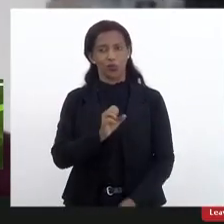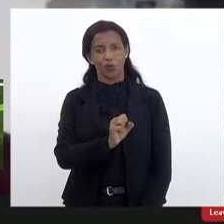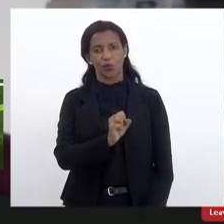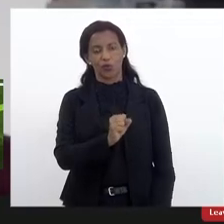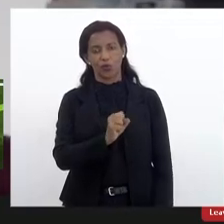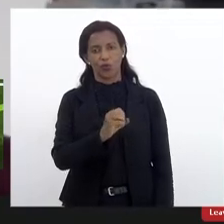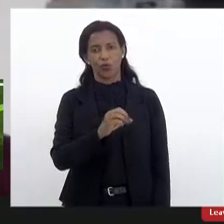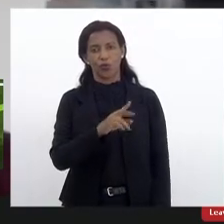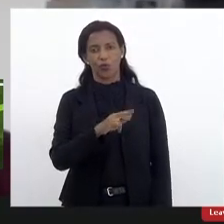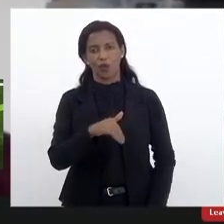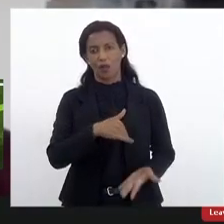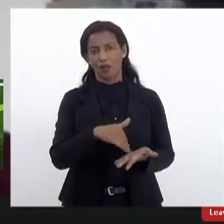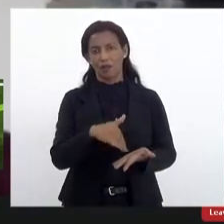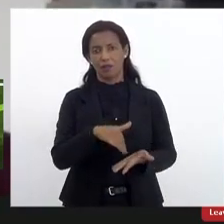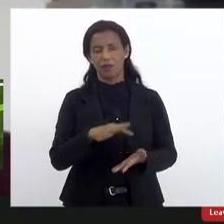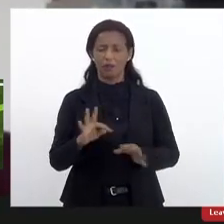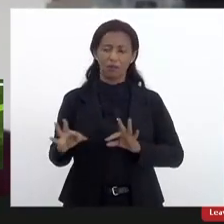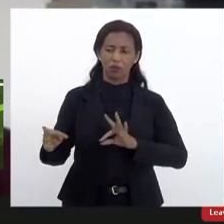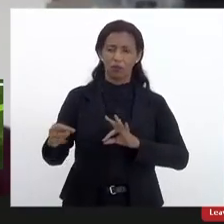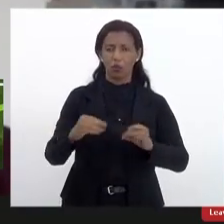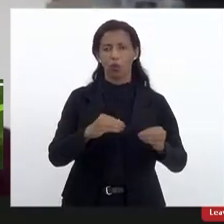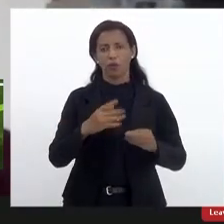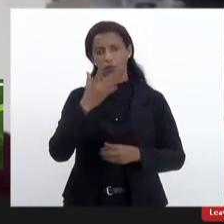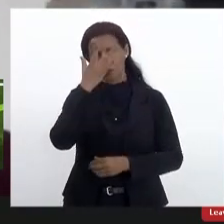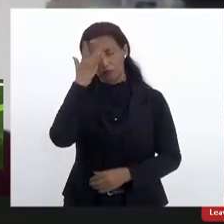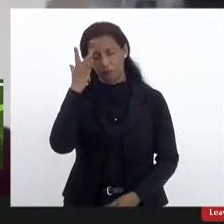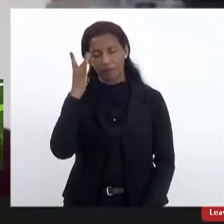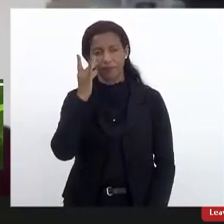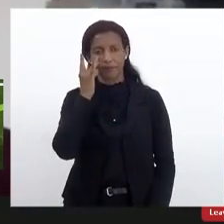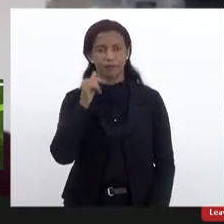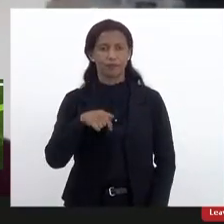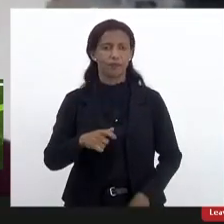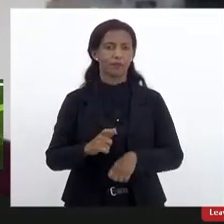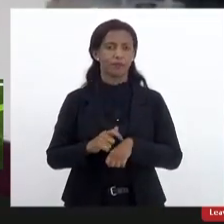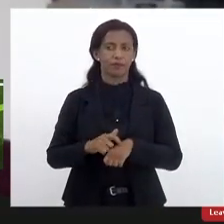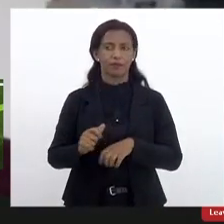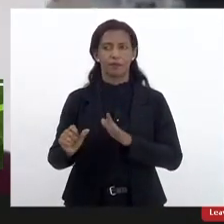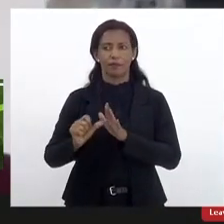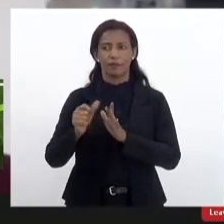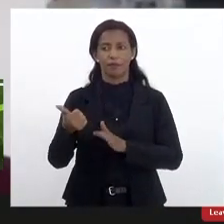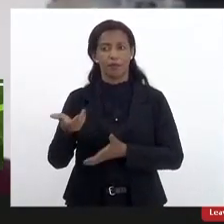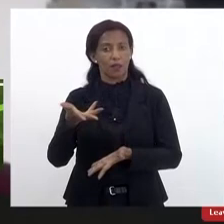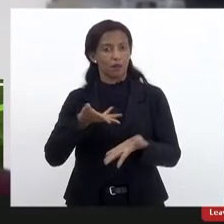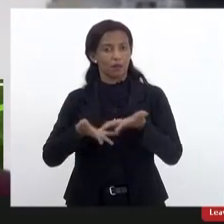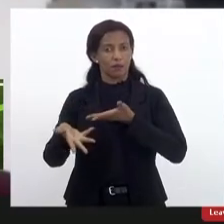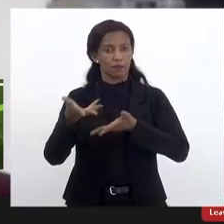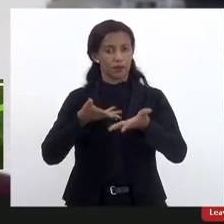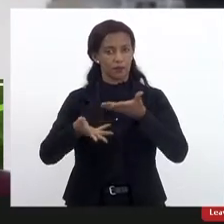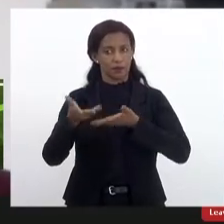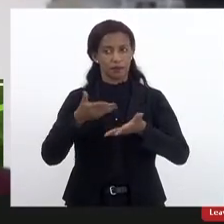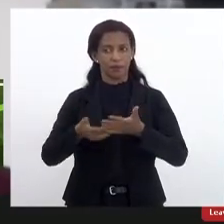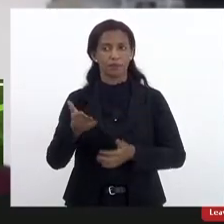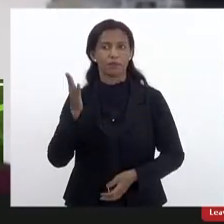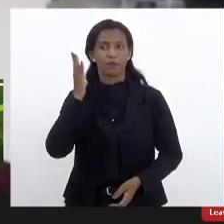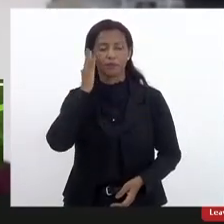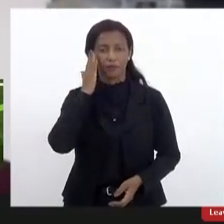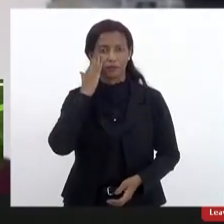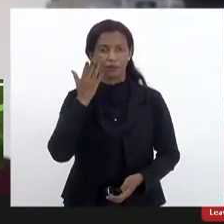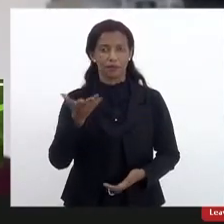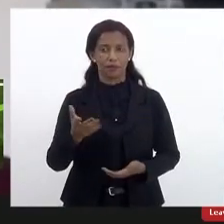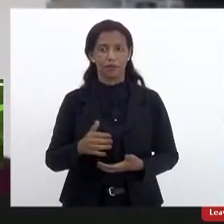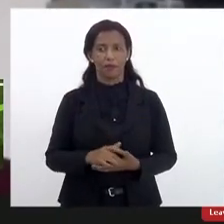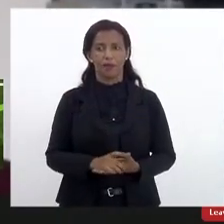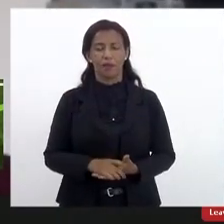secretária executiva todos os demais presentes nesse momento é a primeira vez que eu participo dele eu sei que é um